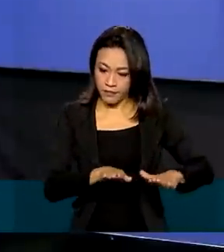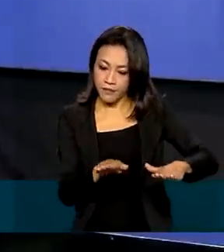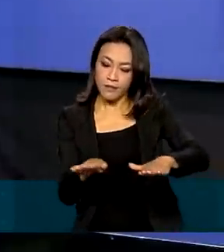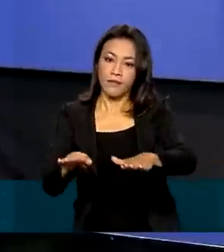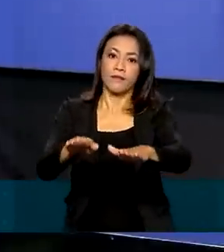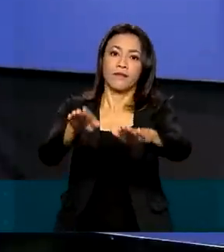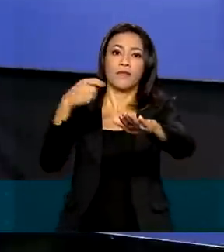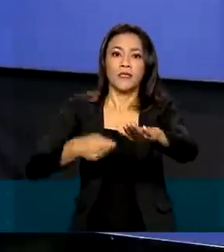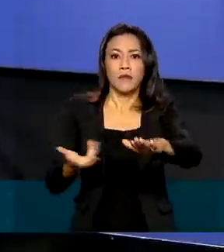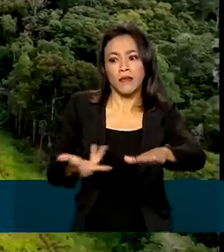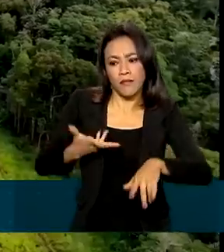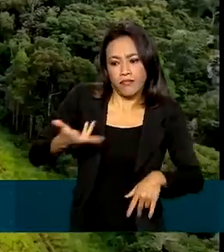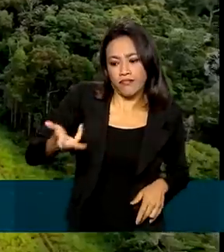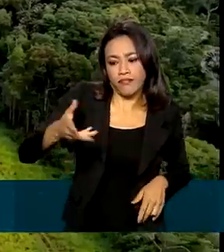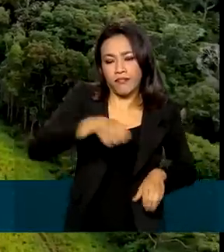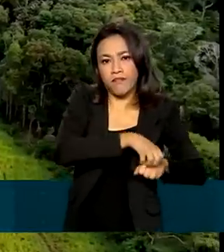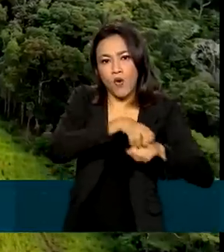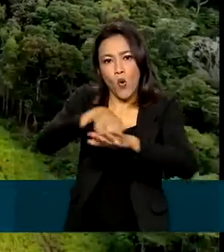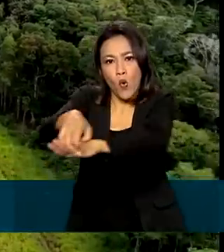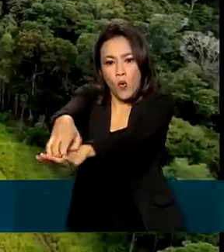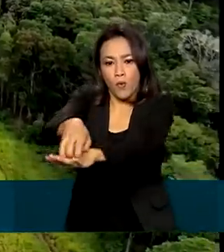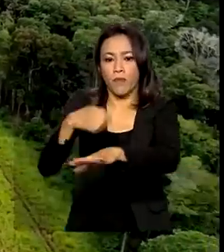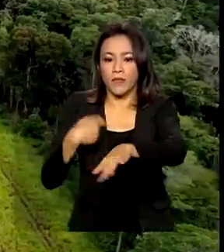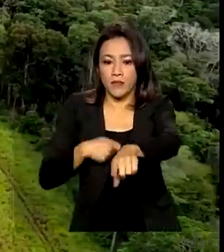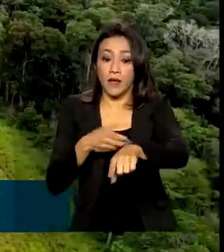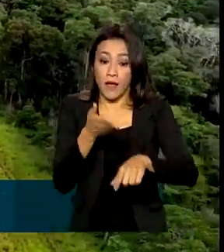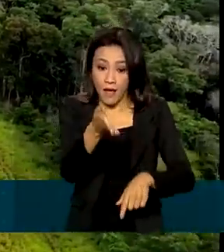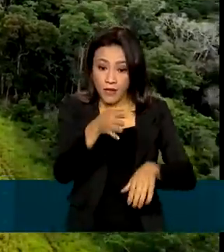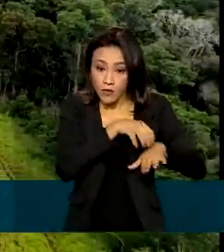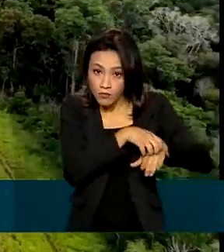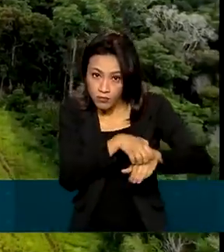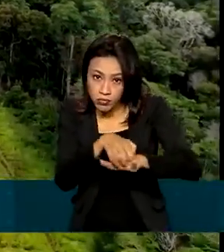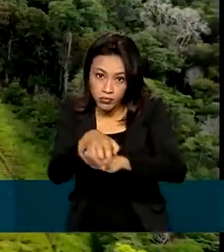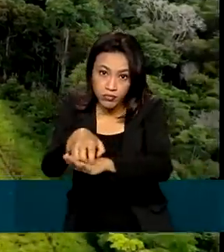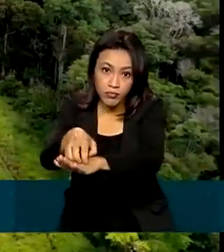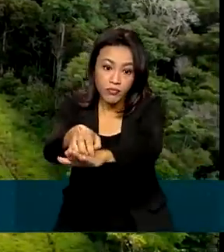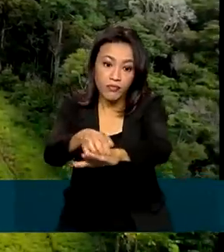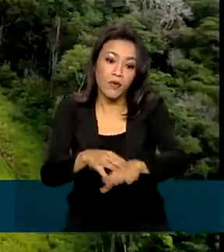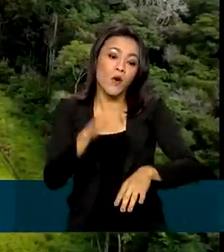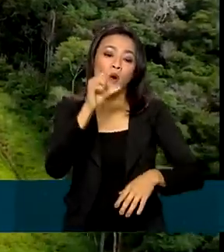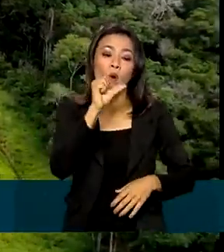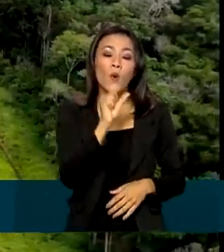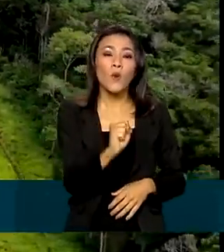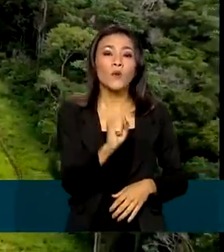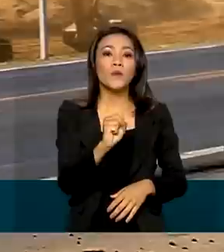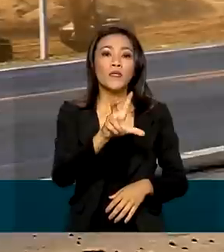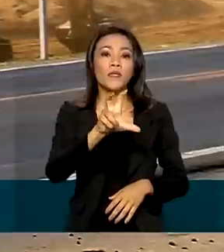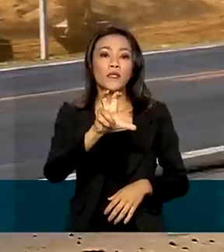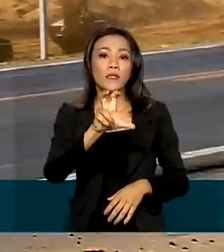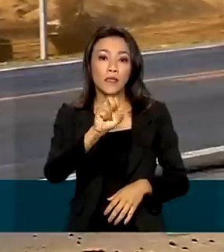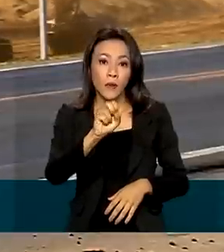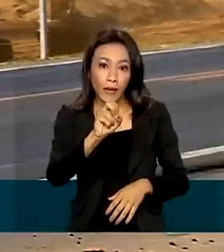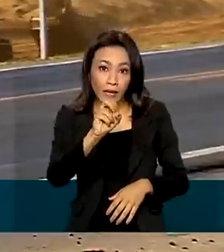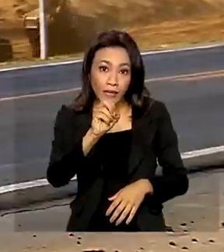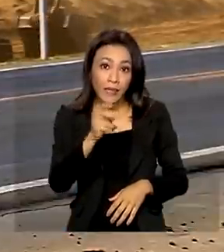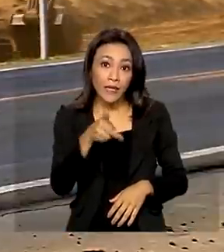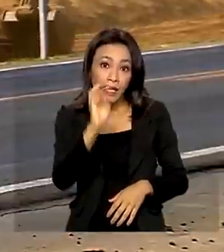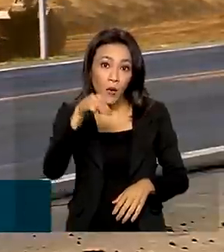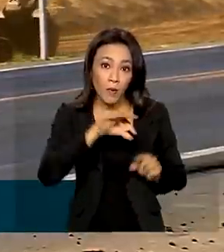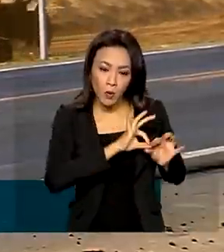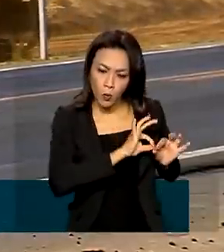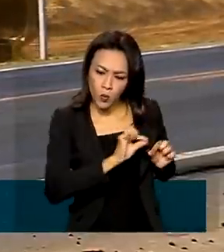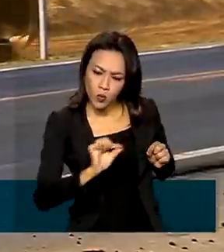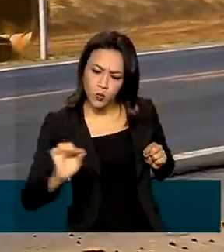eficiência para o nosso agronegócio. A Rota do Oeste conta com mais de 850 quilômetros de extensão e, com o termo de